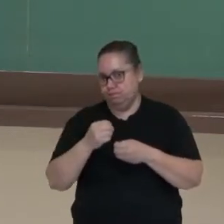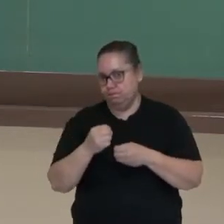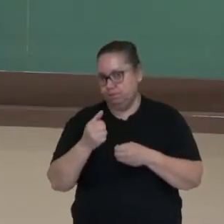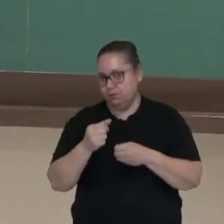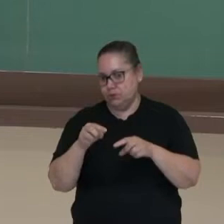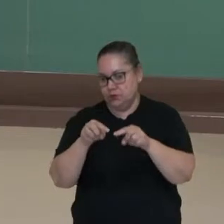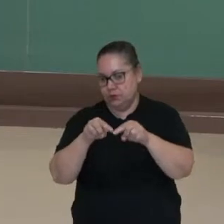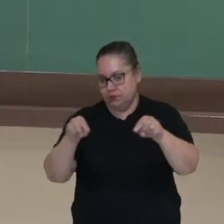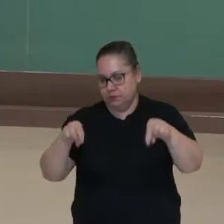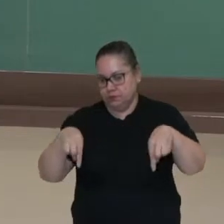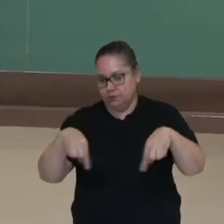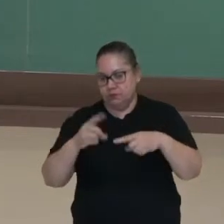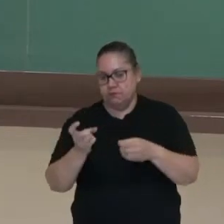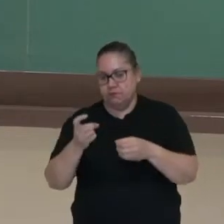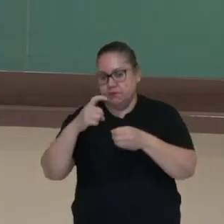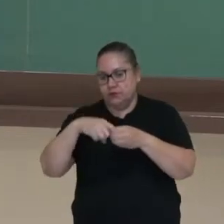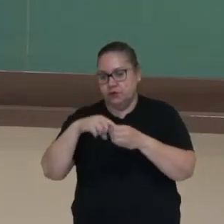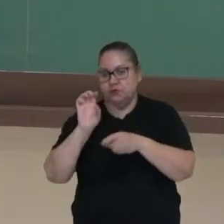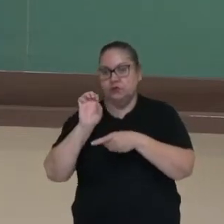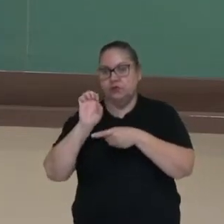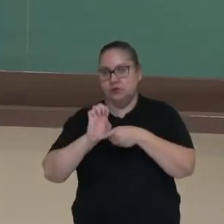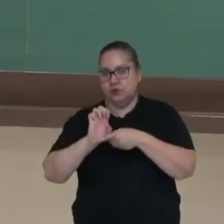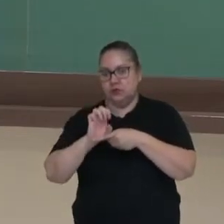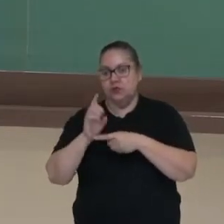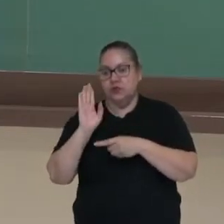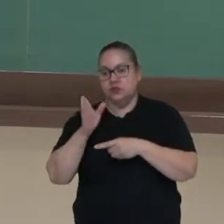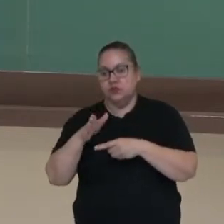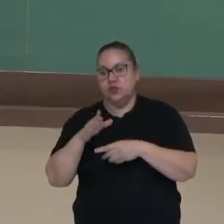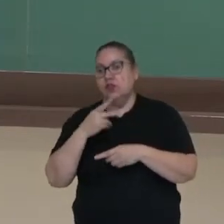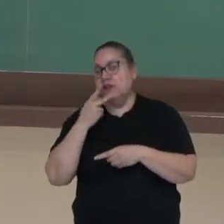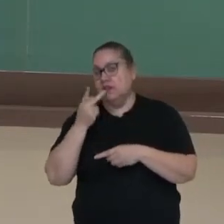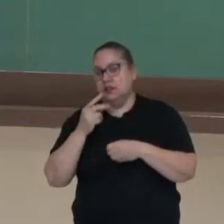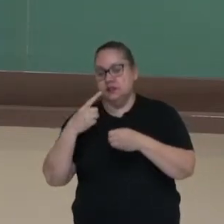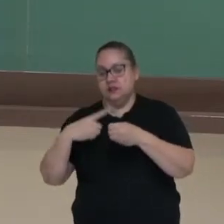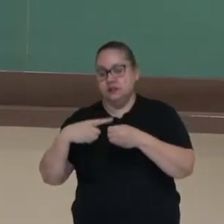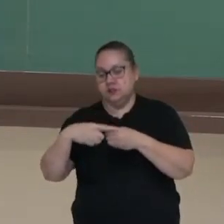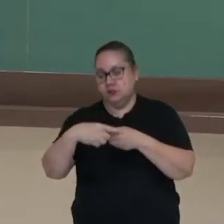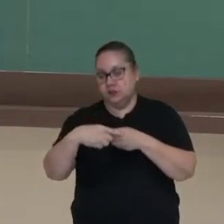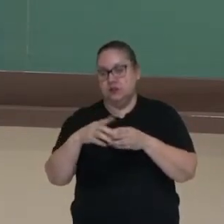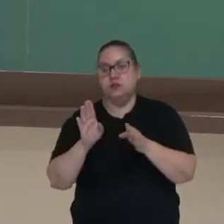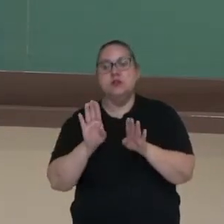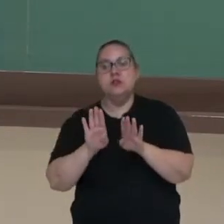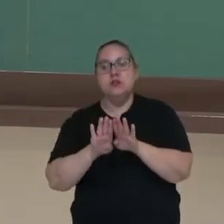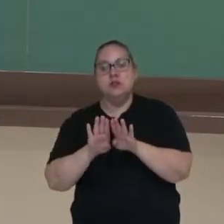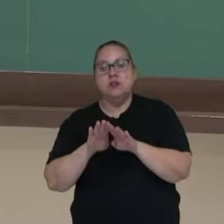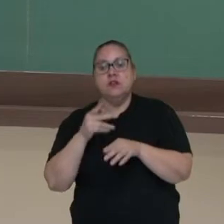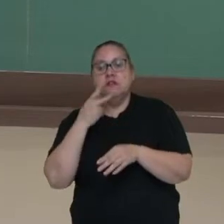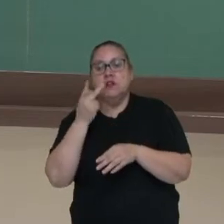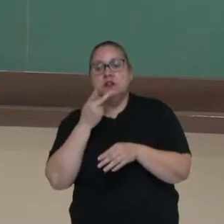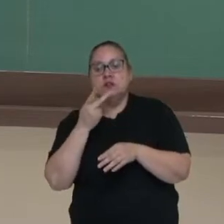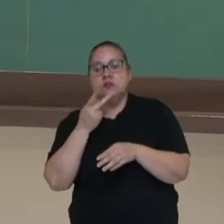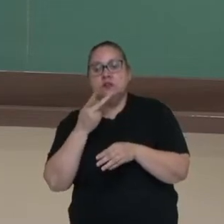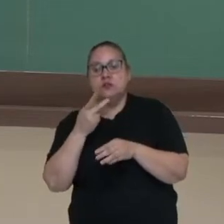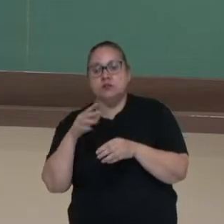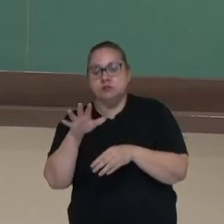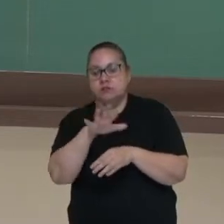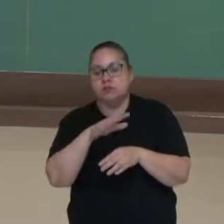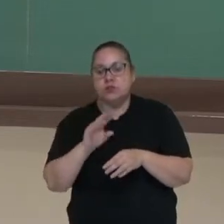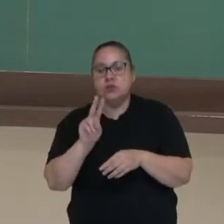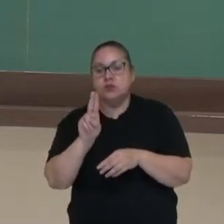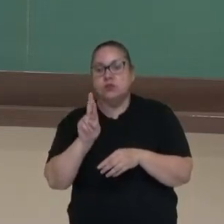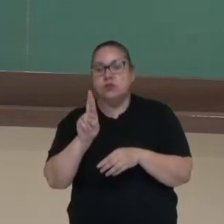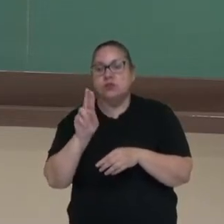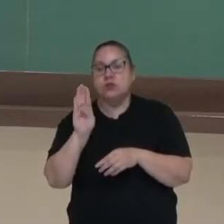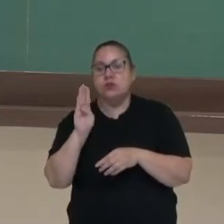delimitada dentro de um estado. Já ao falarmos em cidade, estamos falando da porção urbana de um município,